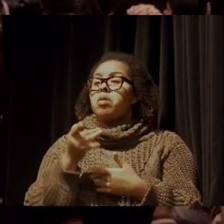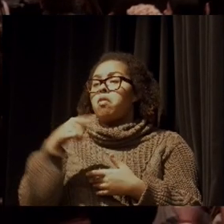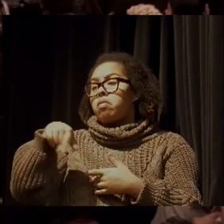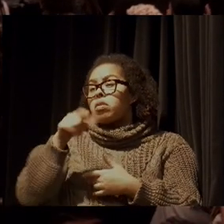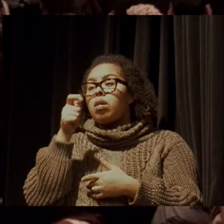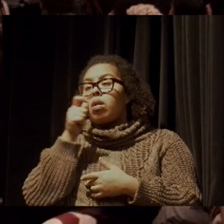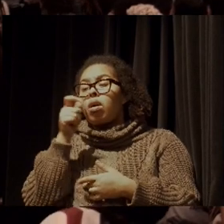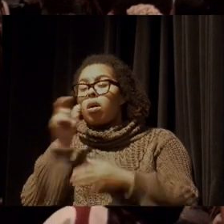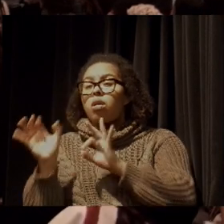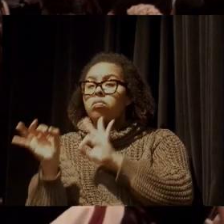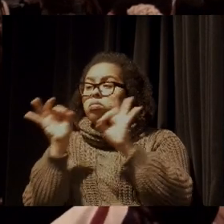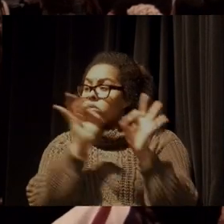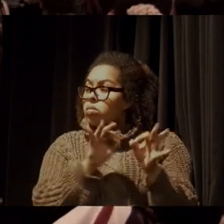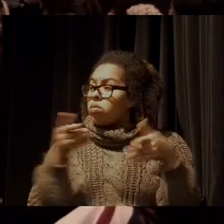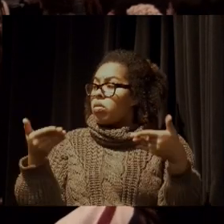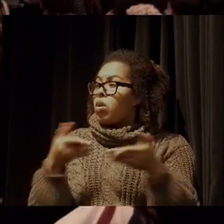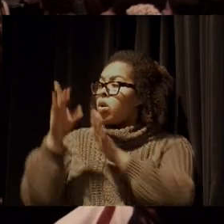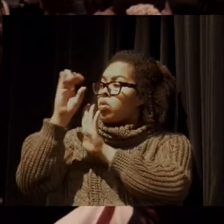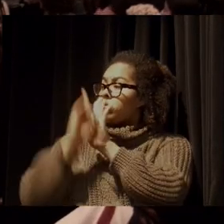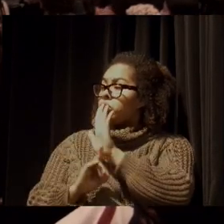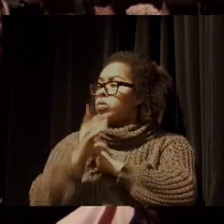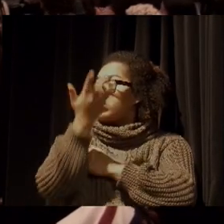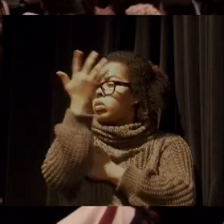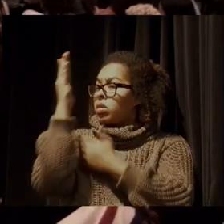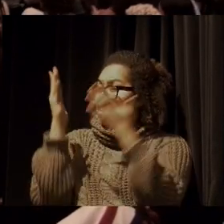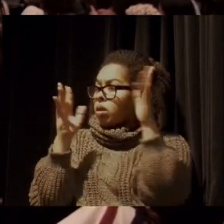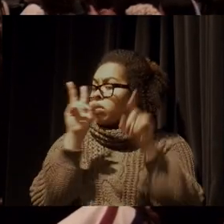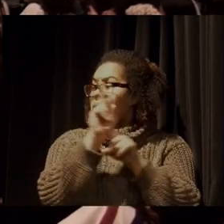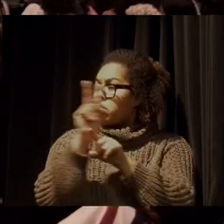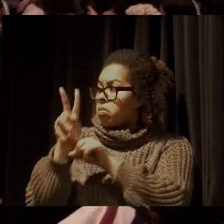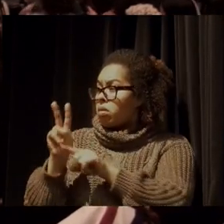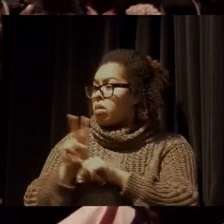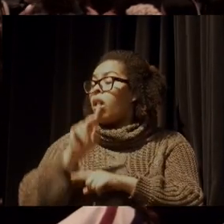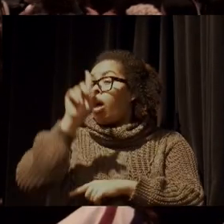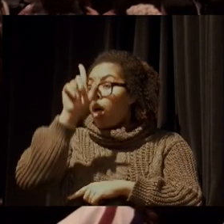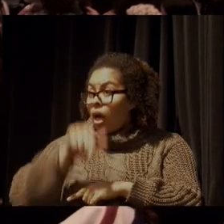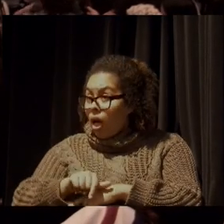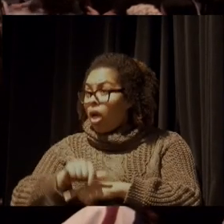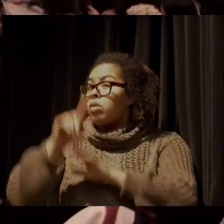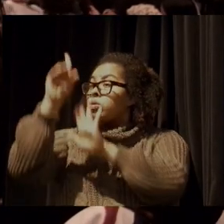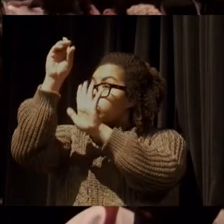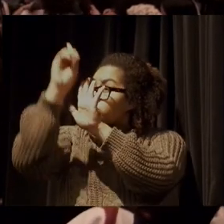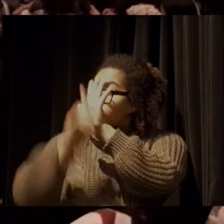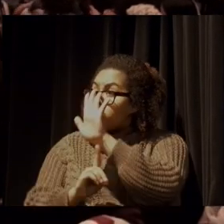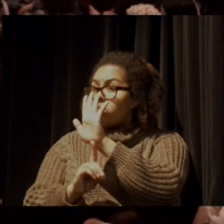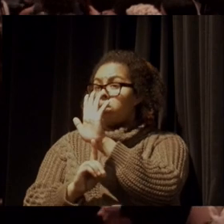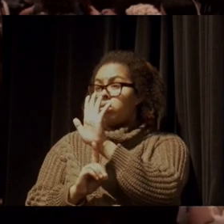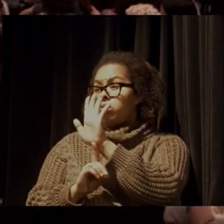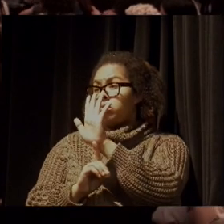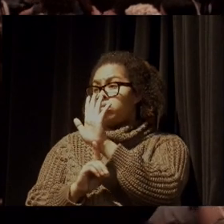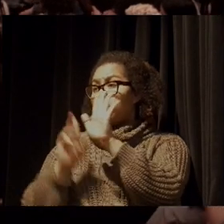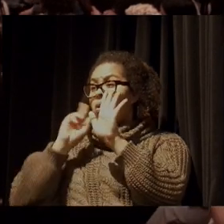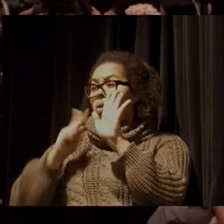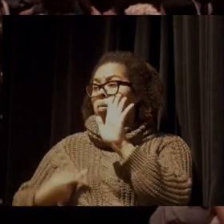acompanhando, hoje o direito ao meio ambiente sadio e equilibrado é considerado direito dos humanos pela ONU, não vou entrar